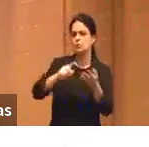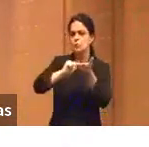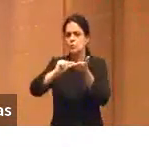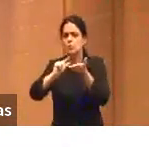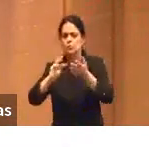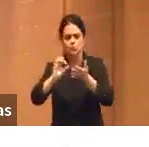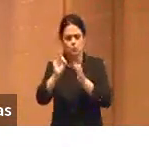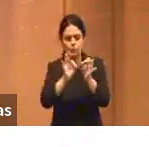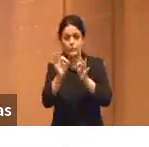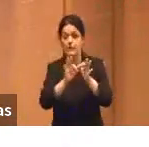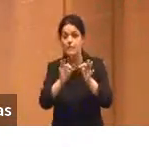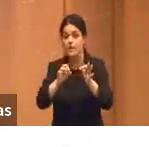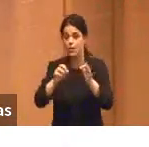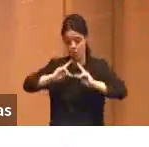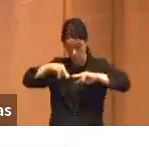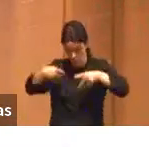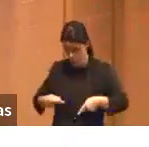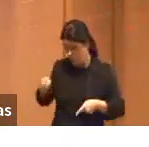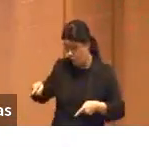produzidas por aquele humano.